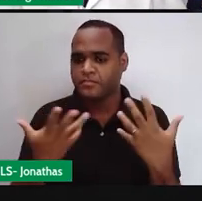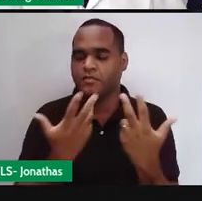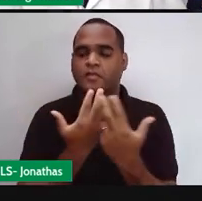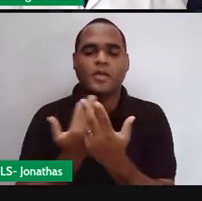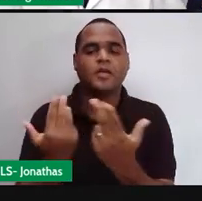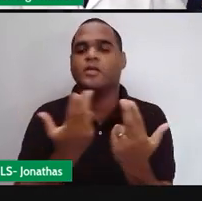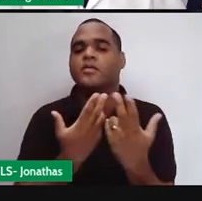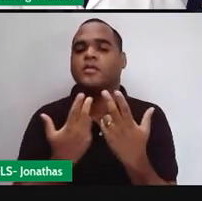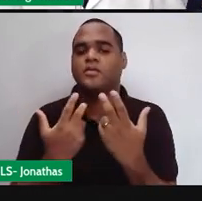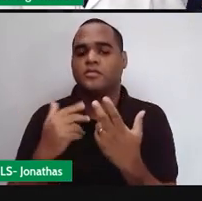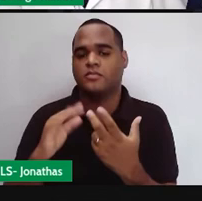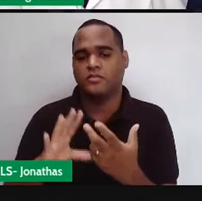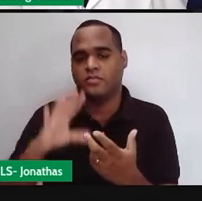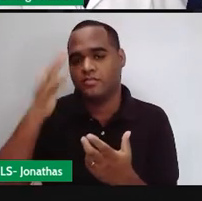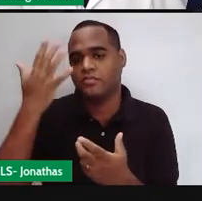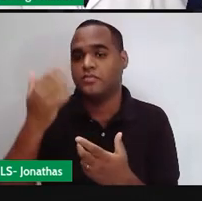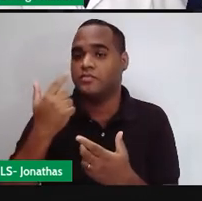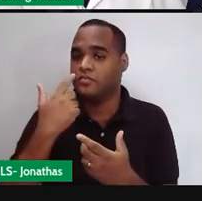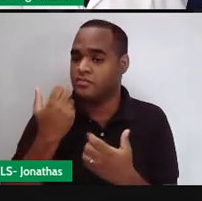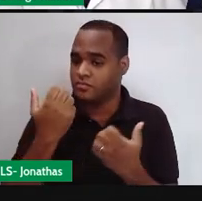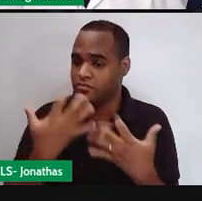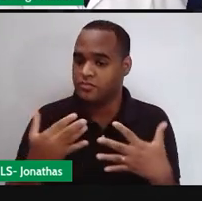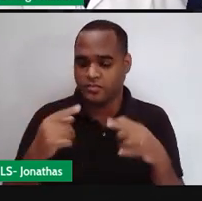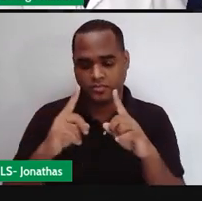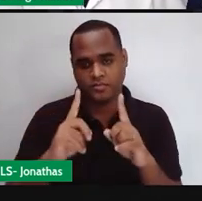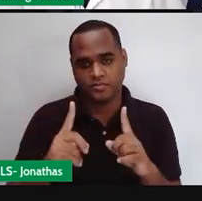vai acontecer no quadrado.